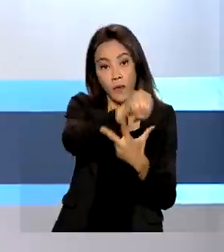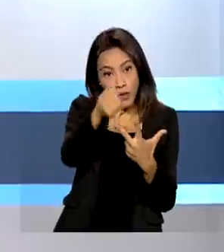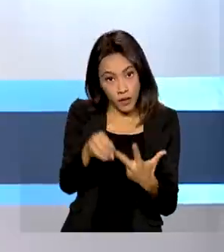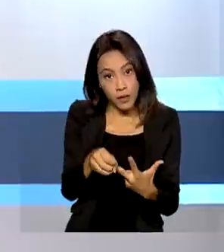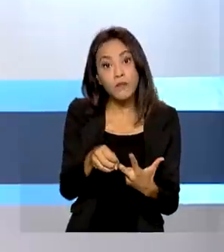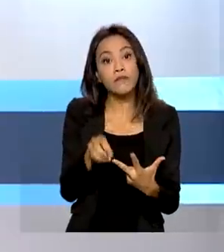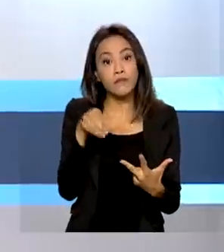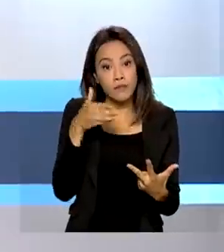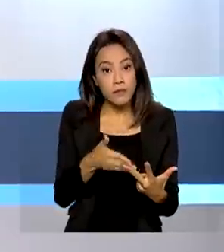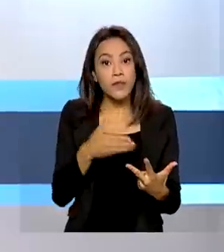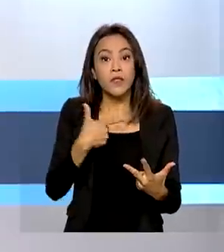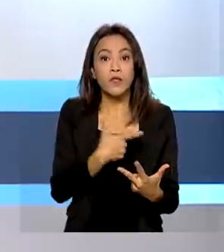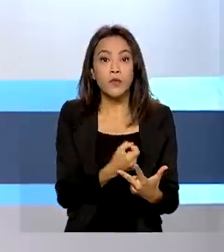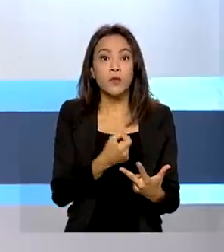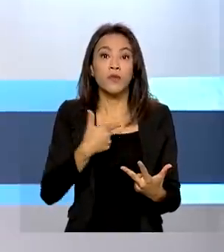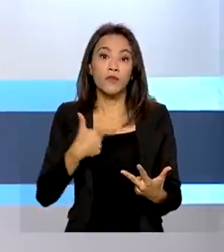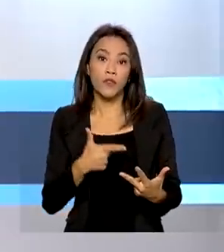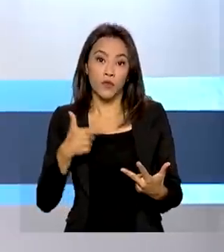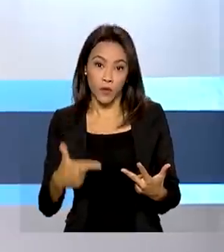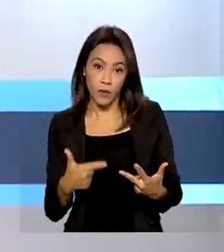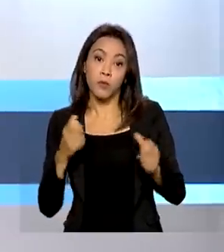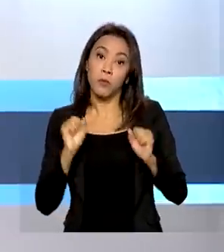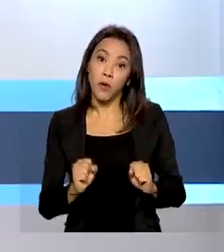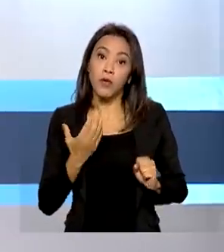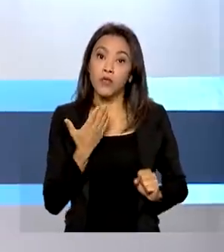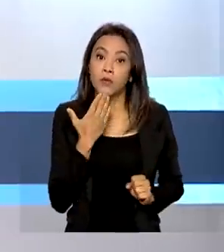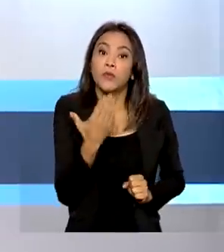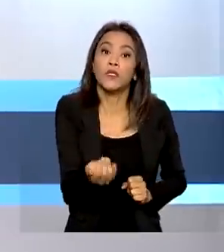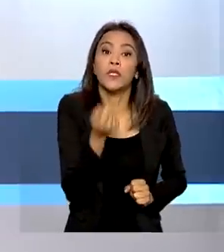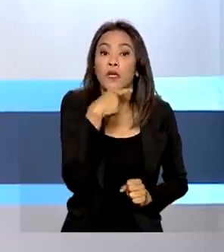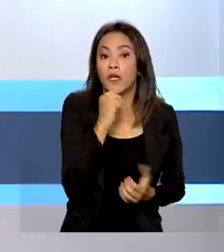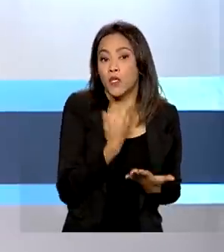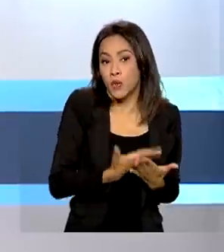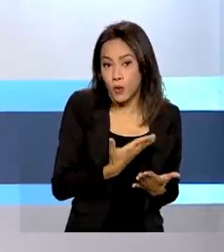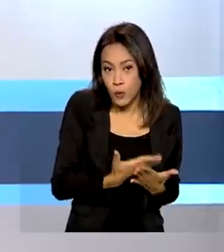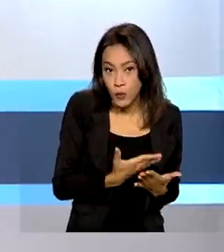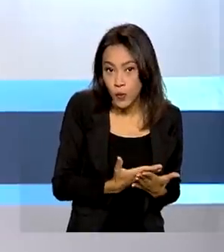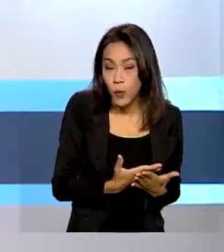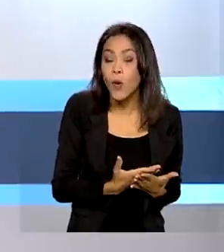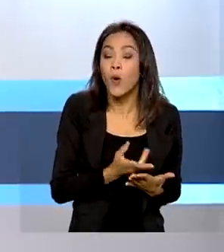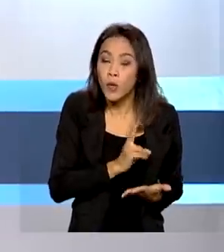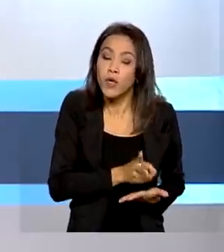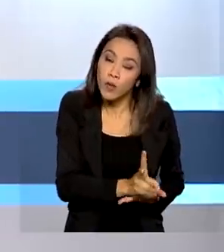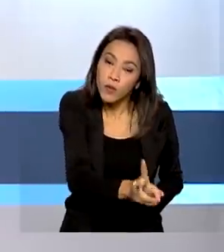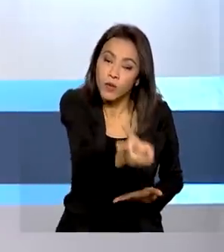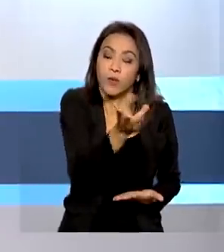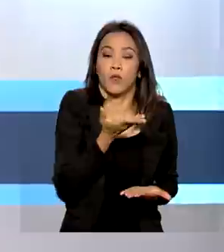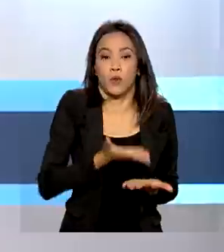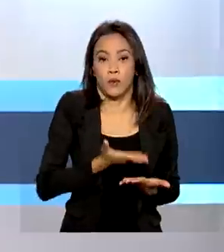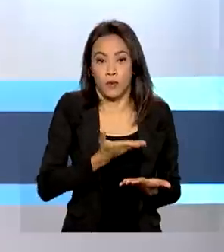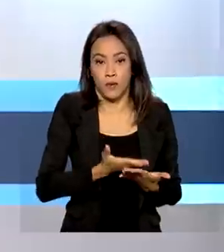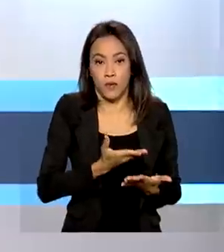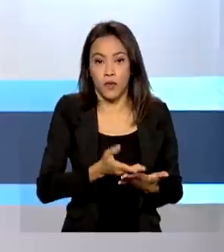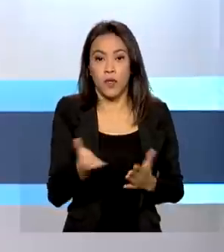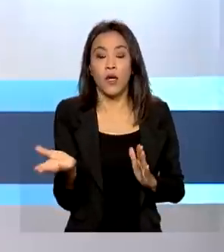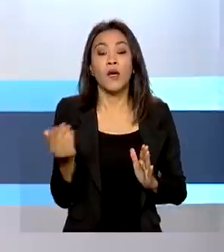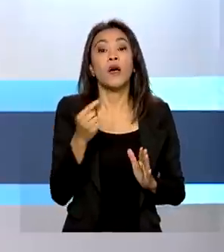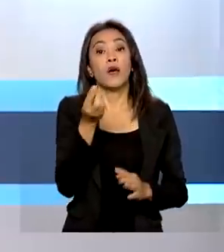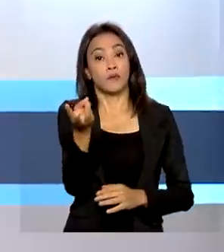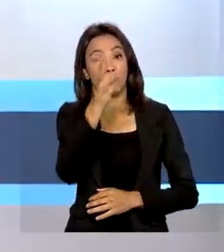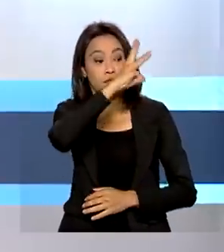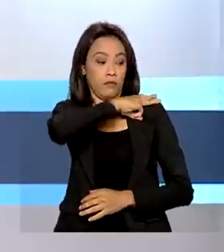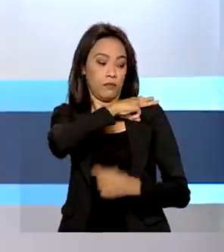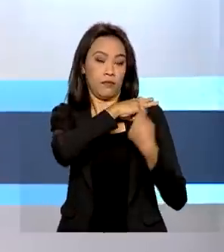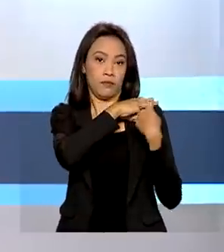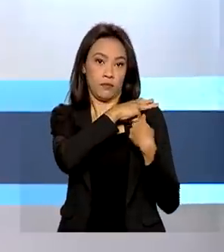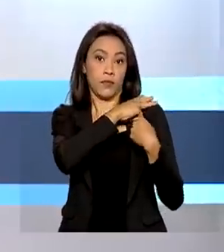Ensino Médio 2022. Pode solicitar quem cursou ou quem está cursando a última série do ensino